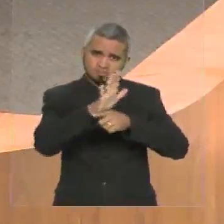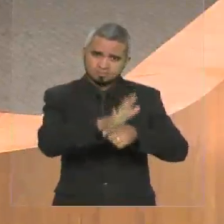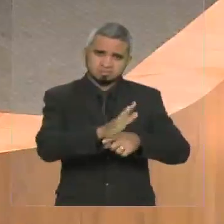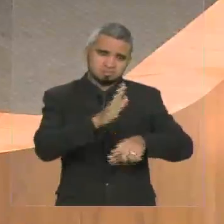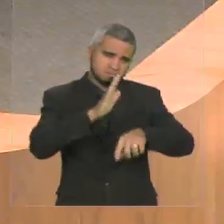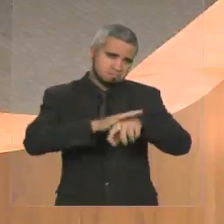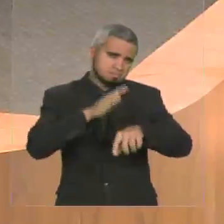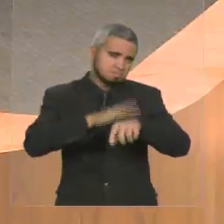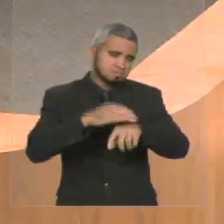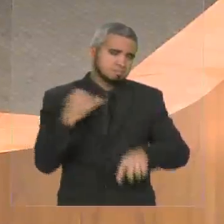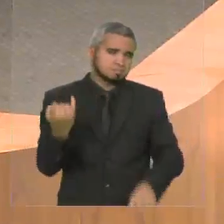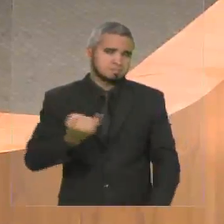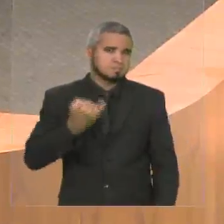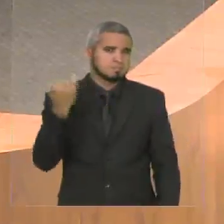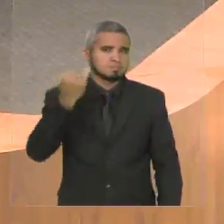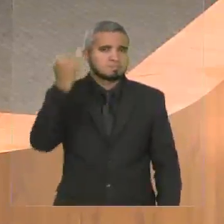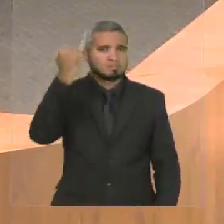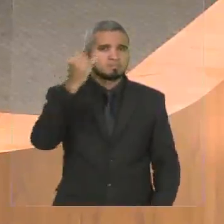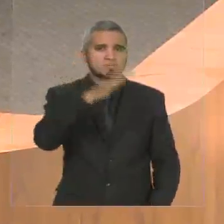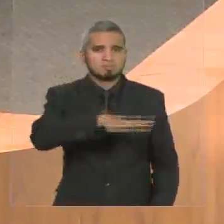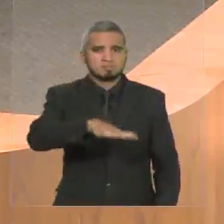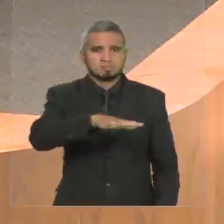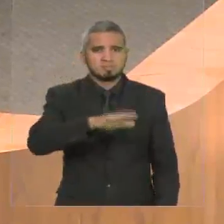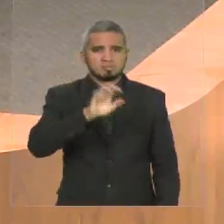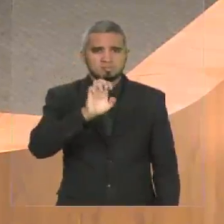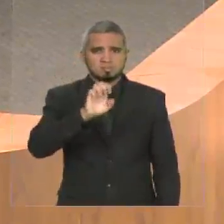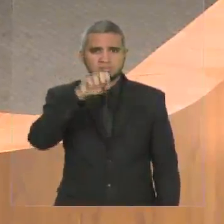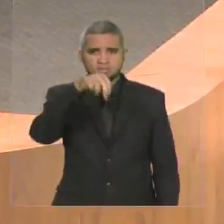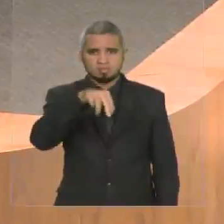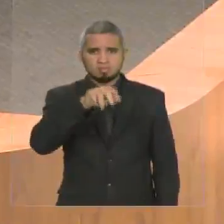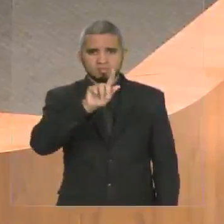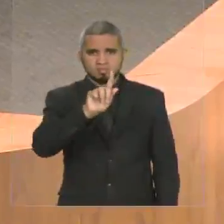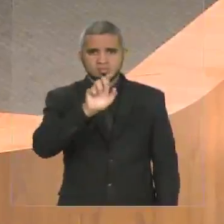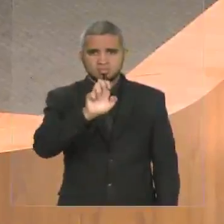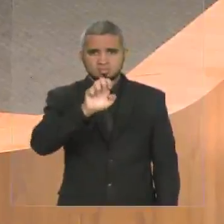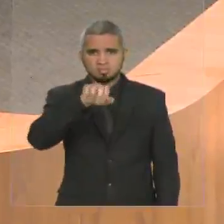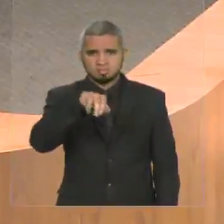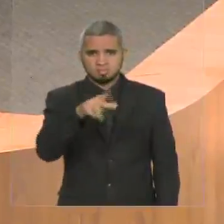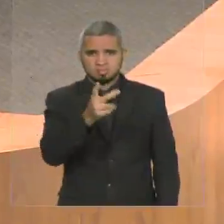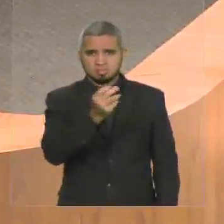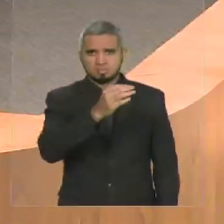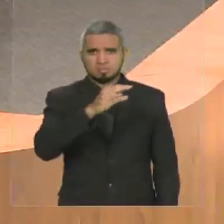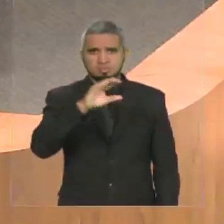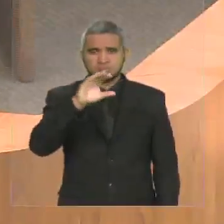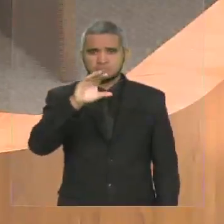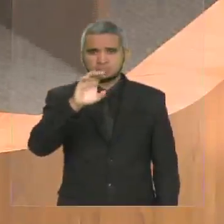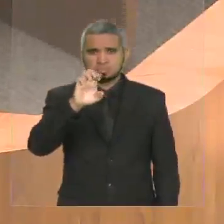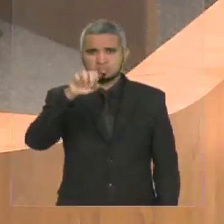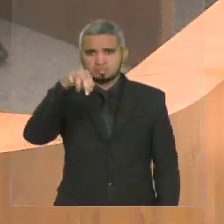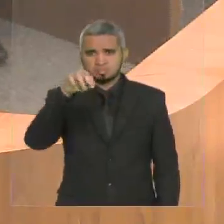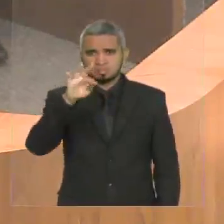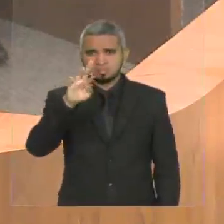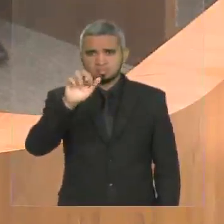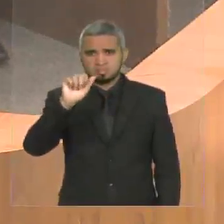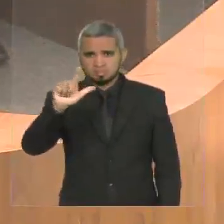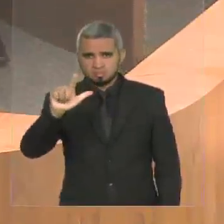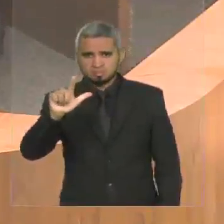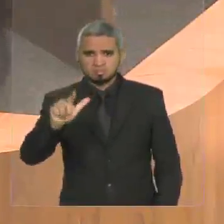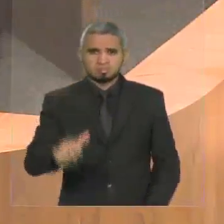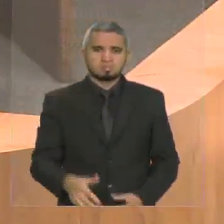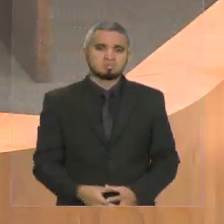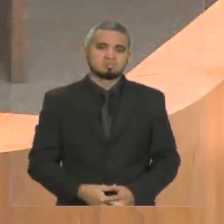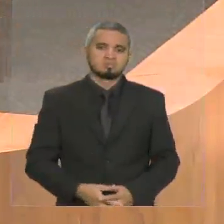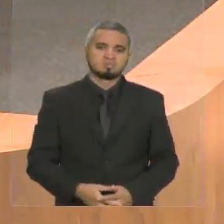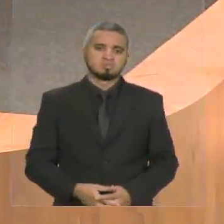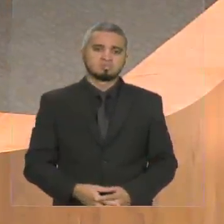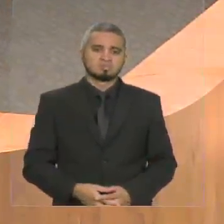e a relevância do engenho central e o que representa para a história e o que vai representar para as gerações presentes. Porque,